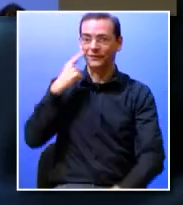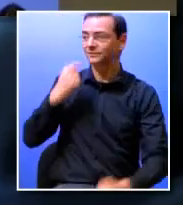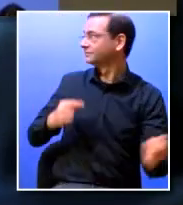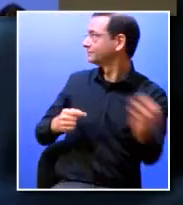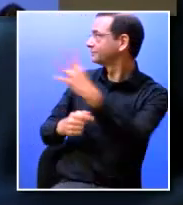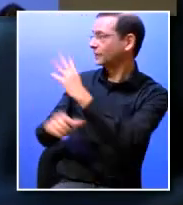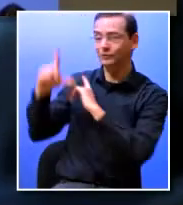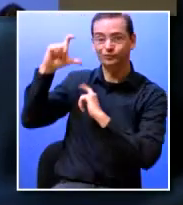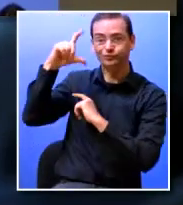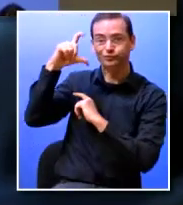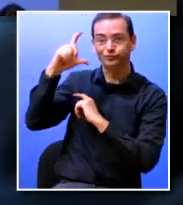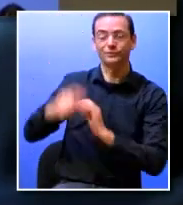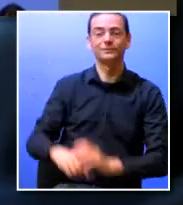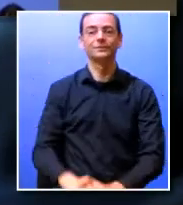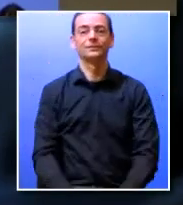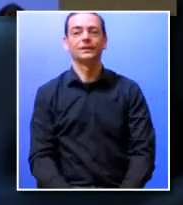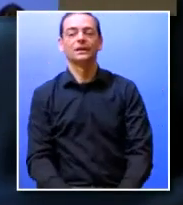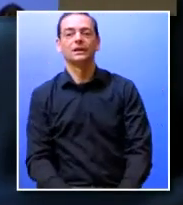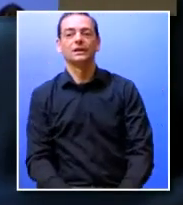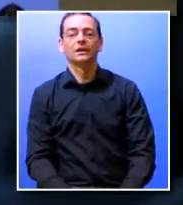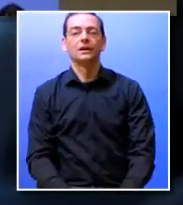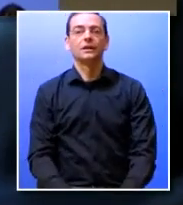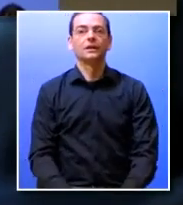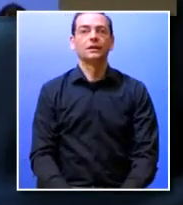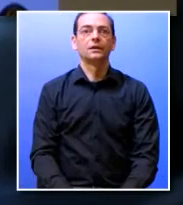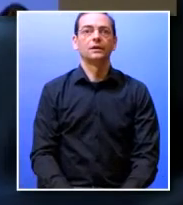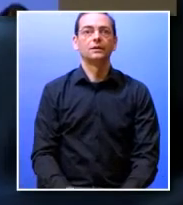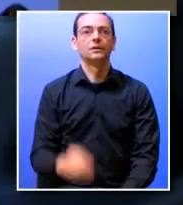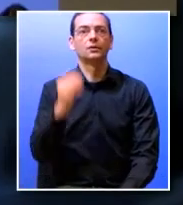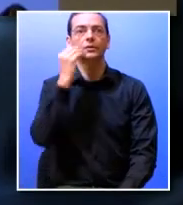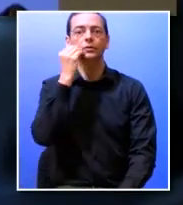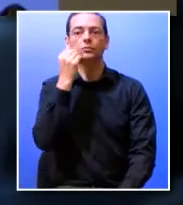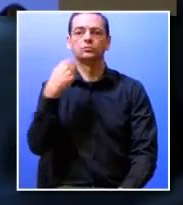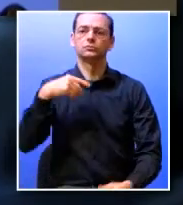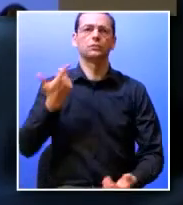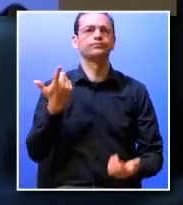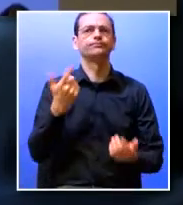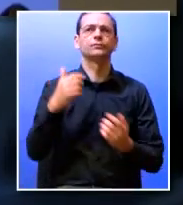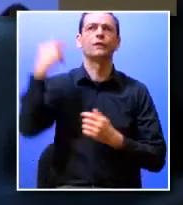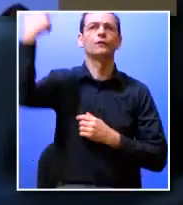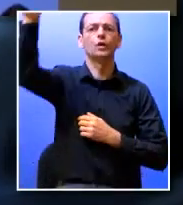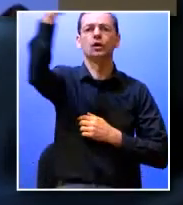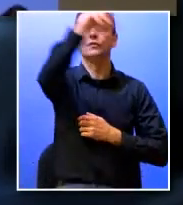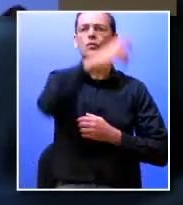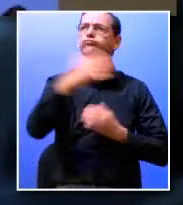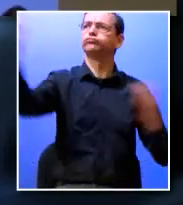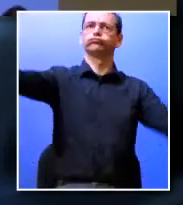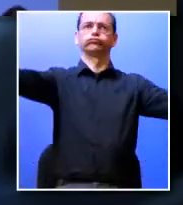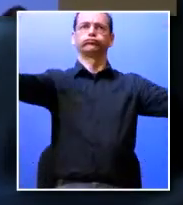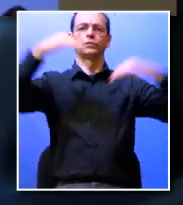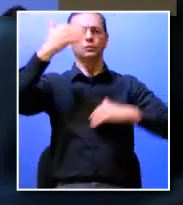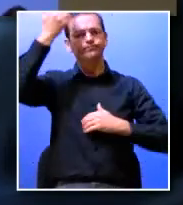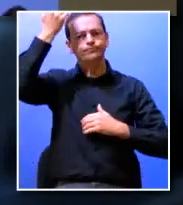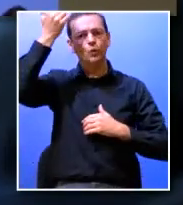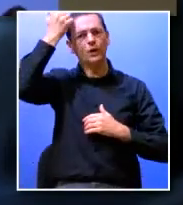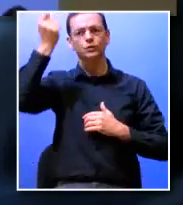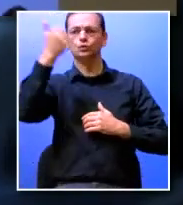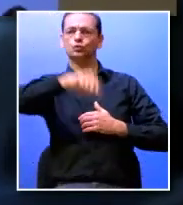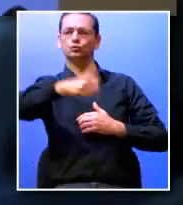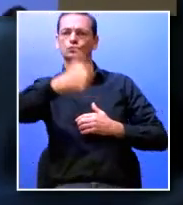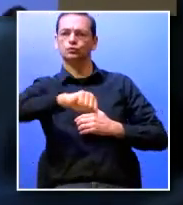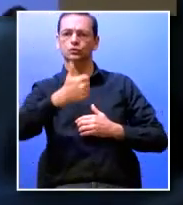fotografia aí em cima onde temos um conjunto de entidades externas também ao ISCTE que são o júri que vão